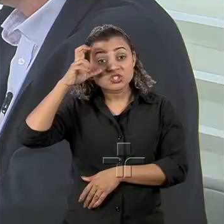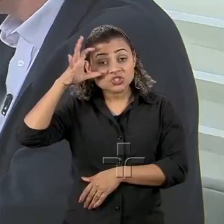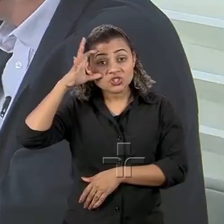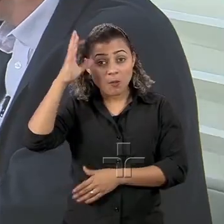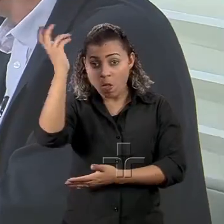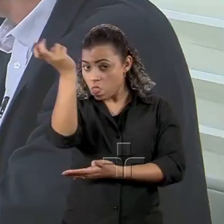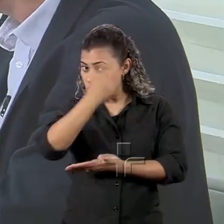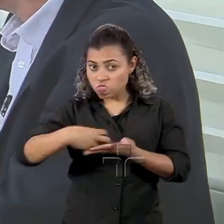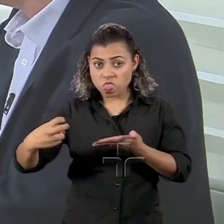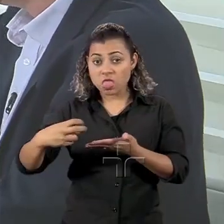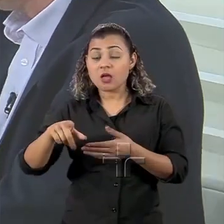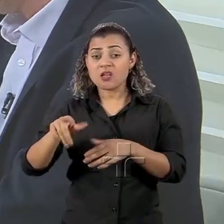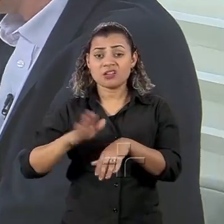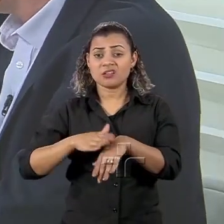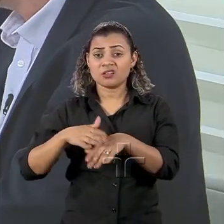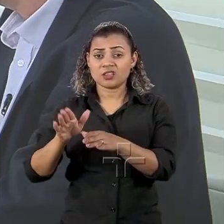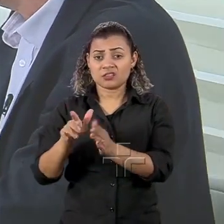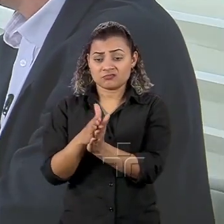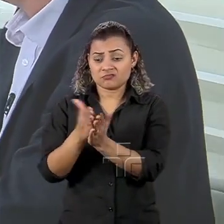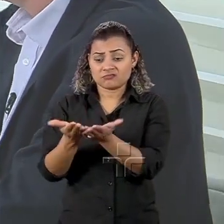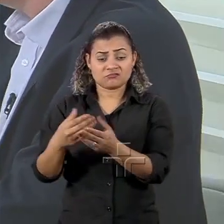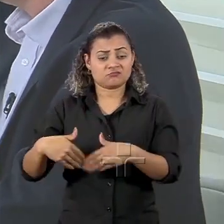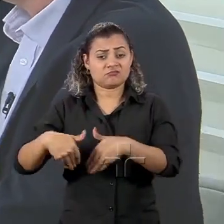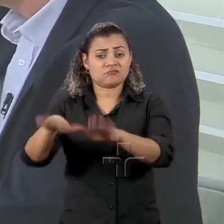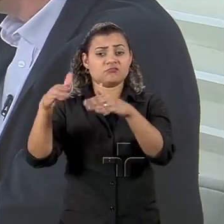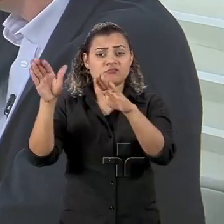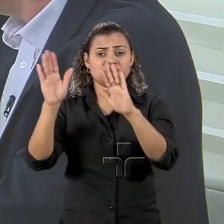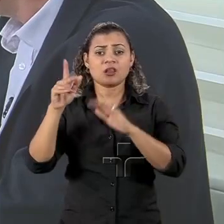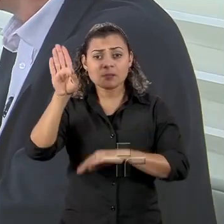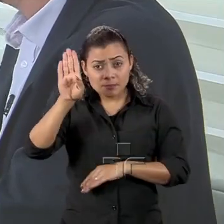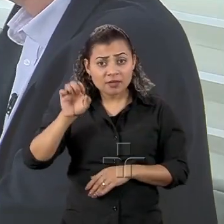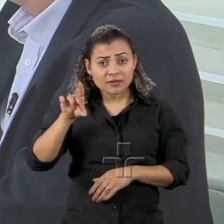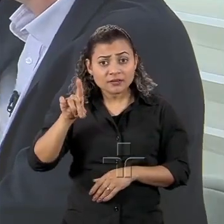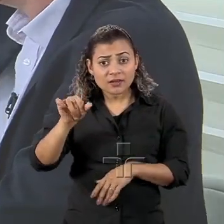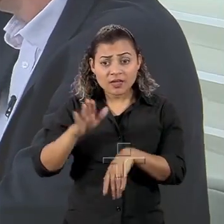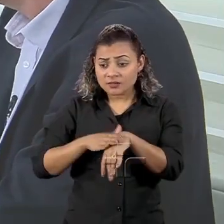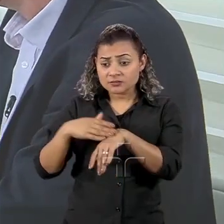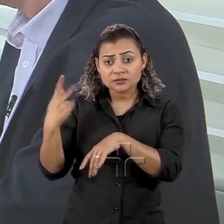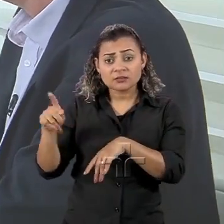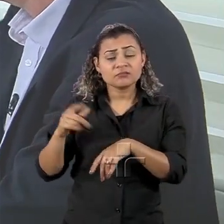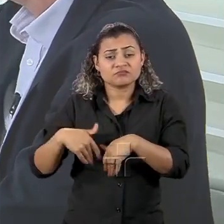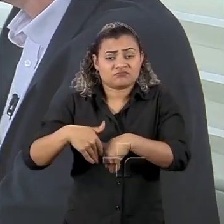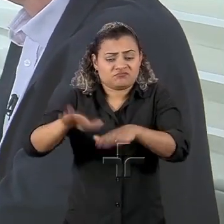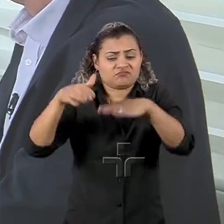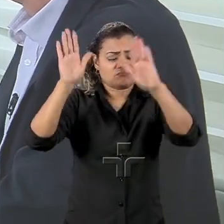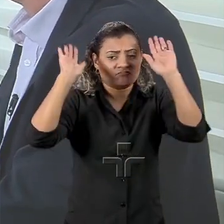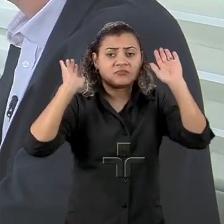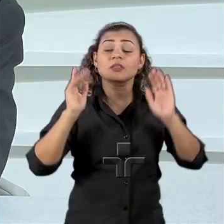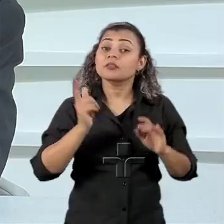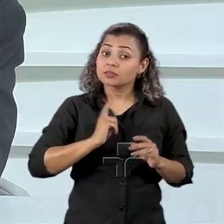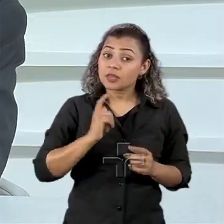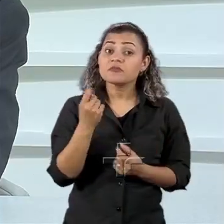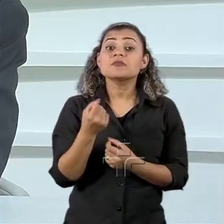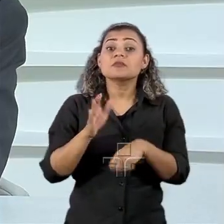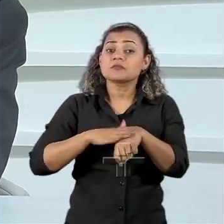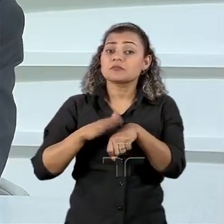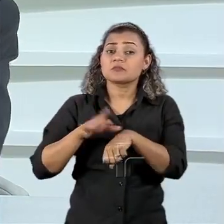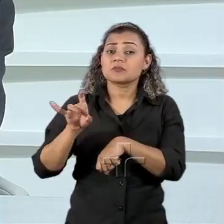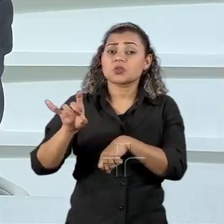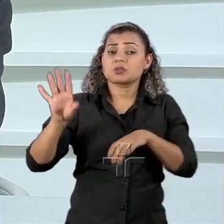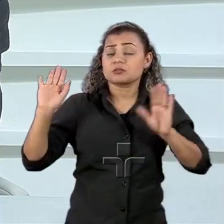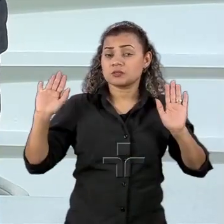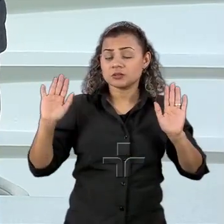fez uma análise, soltou o livro verde, está lá na página do BNDES onde ele faz ponto por ponto, ele diz que em muitos casos teve sucesso assim. E muitos não teve.